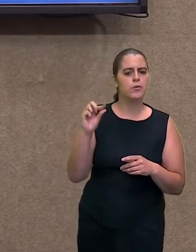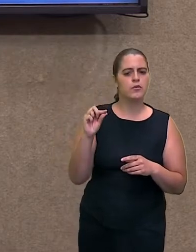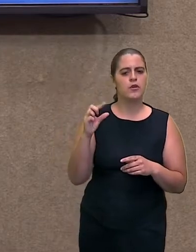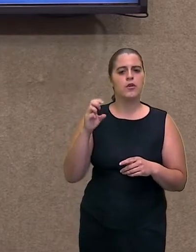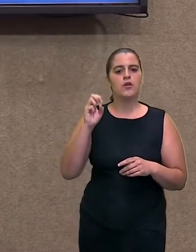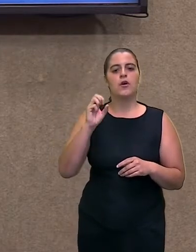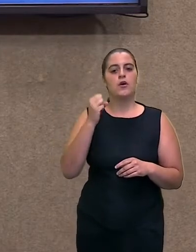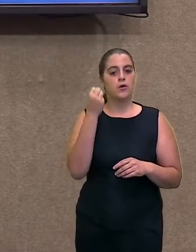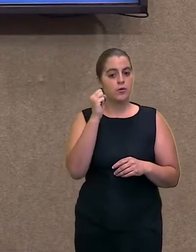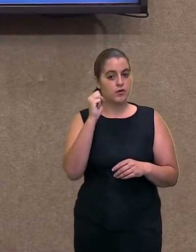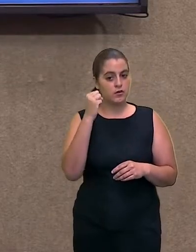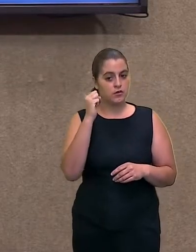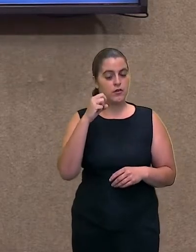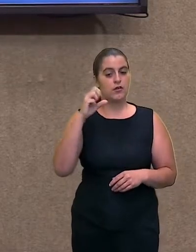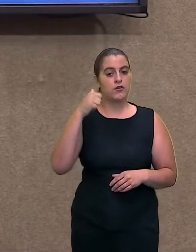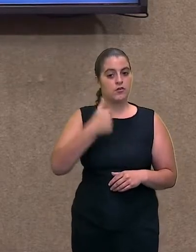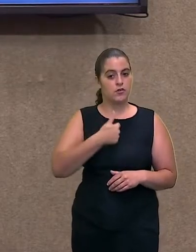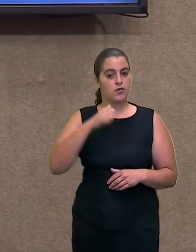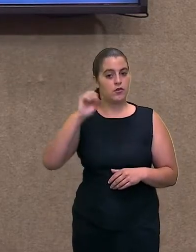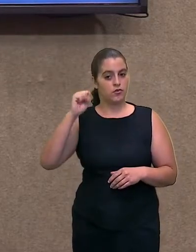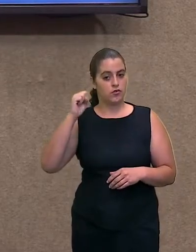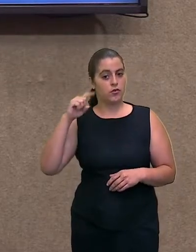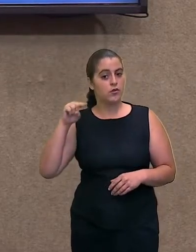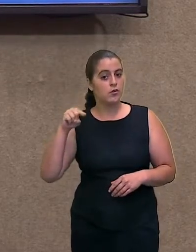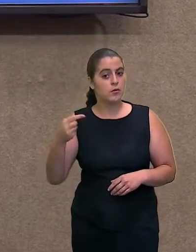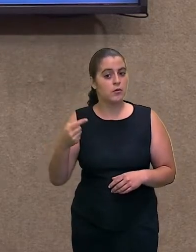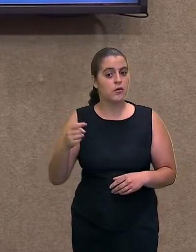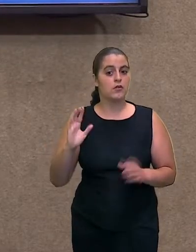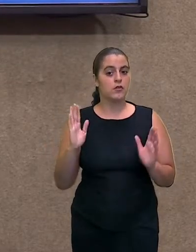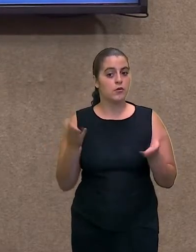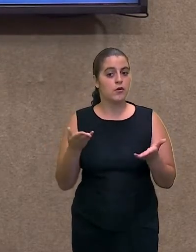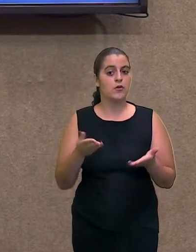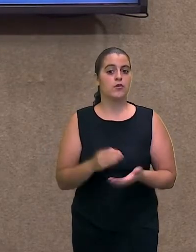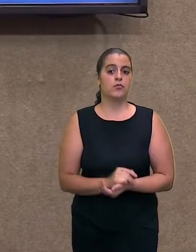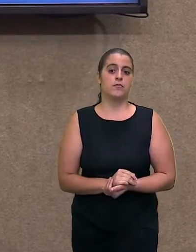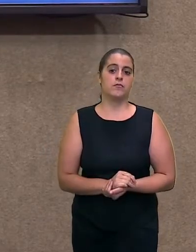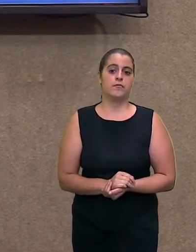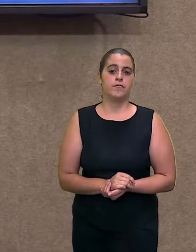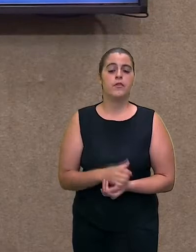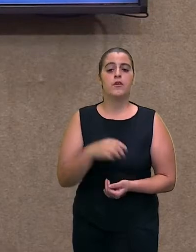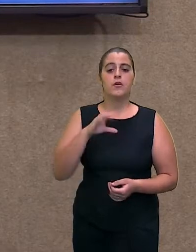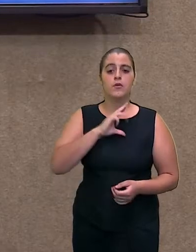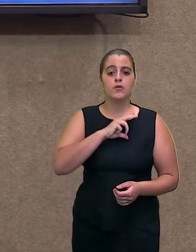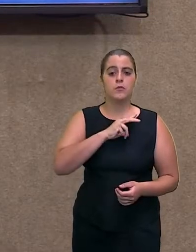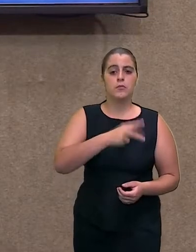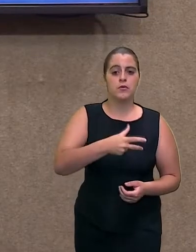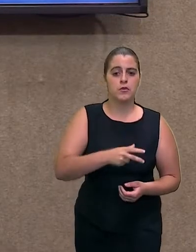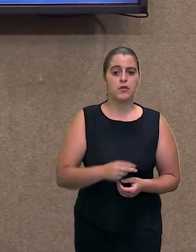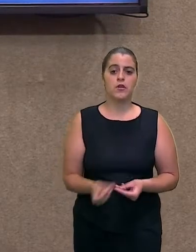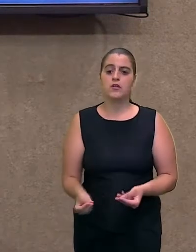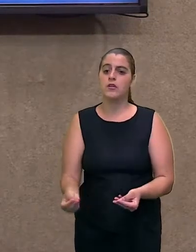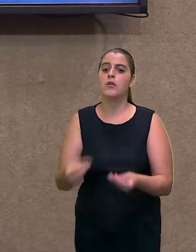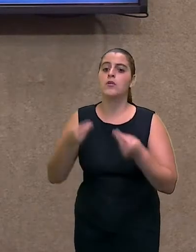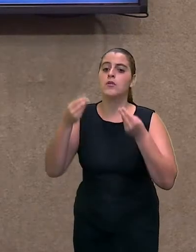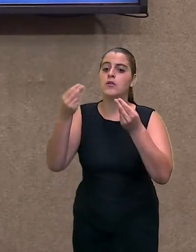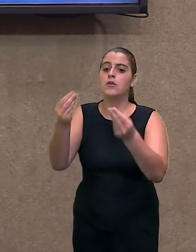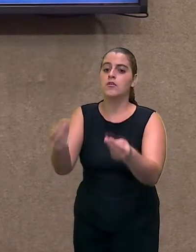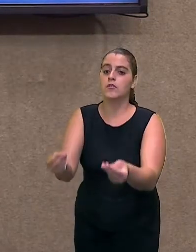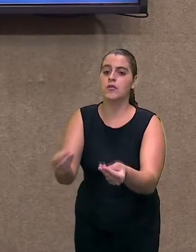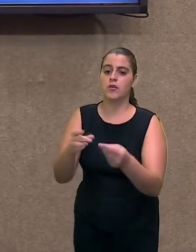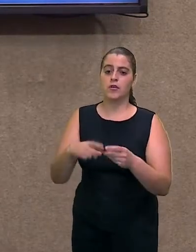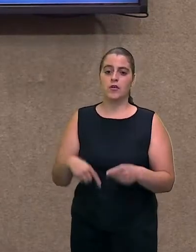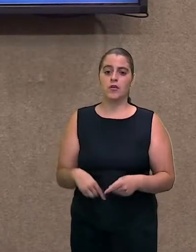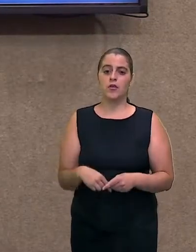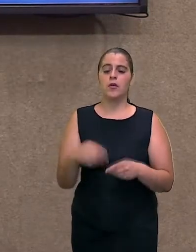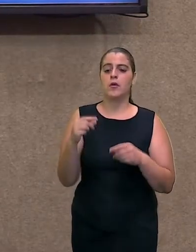818 mil, o que são hoje? Os portugueses, eles não trouxeram, eles